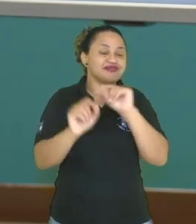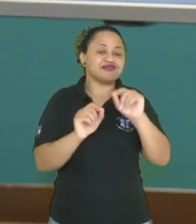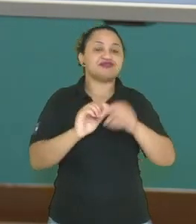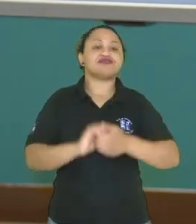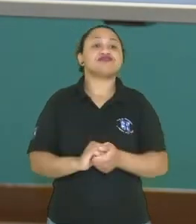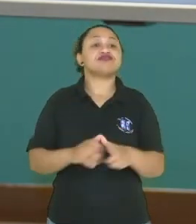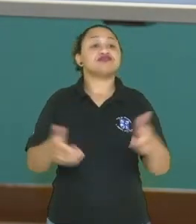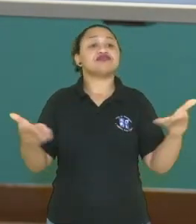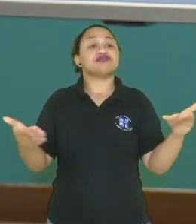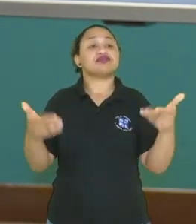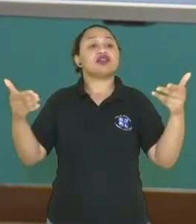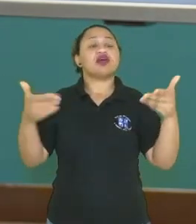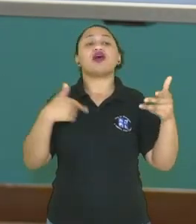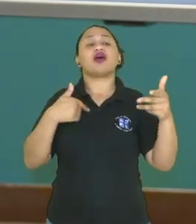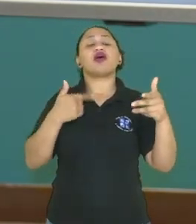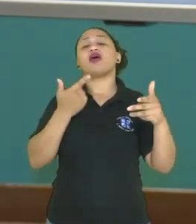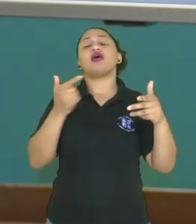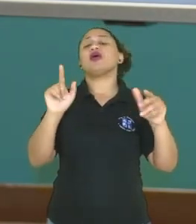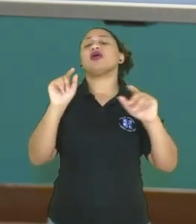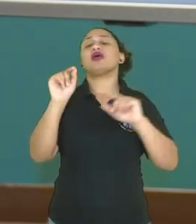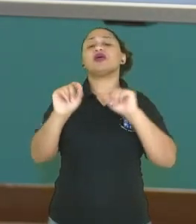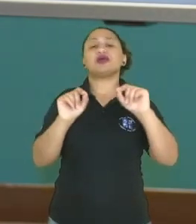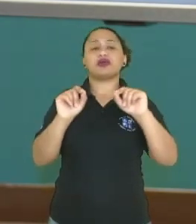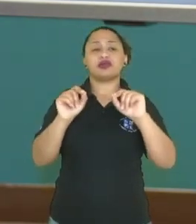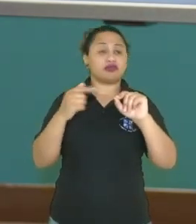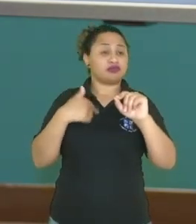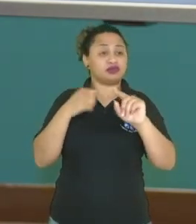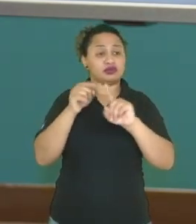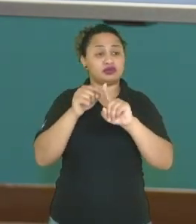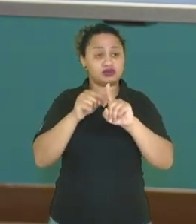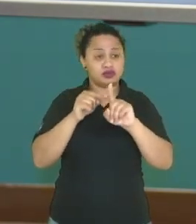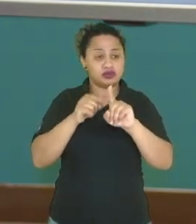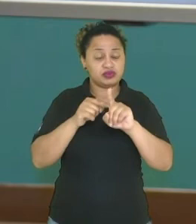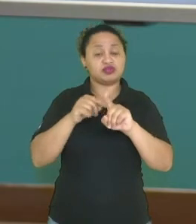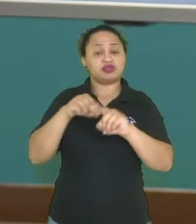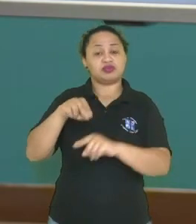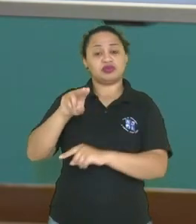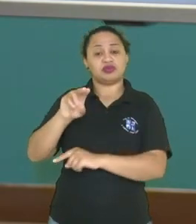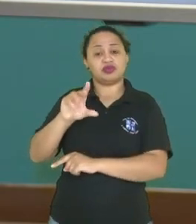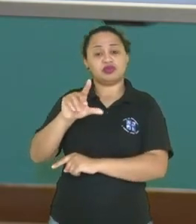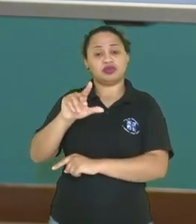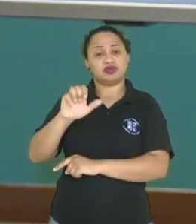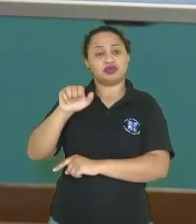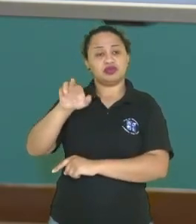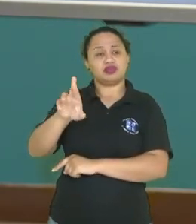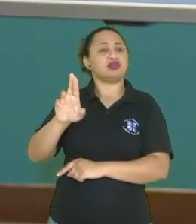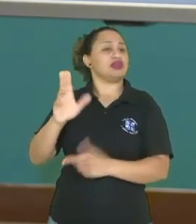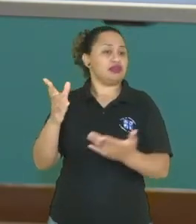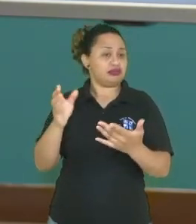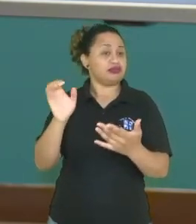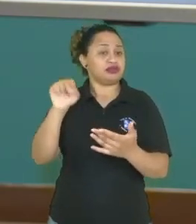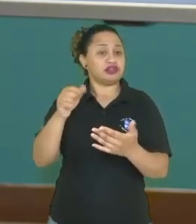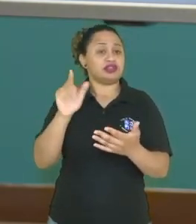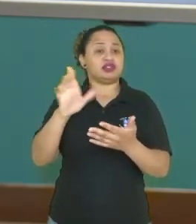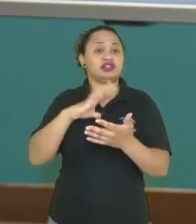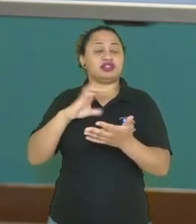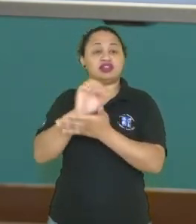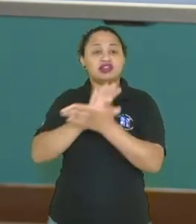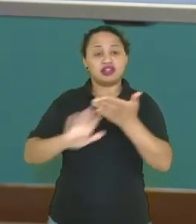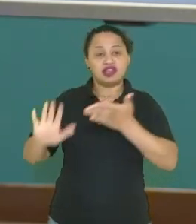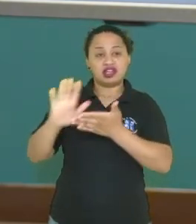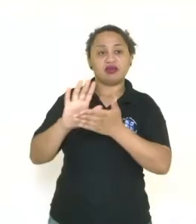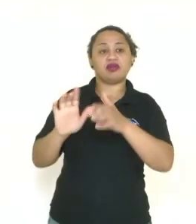Agora nós vamos falar do quê? De usina nuclear. Exatamente. Aqui a gente já tem uma imagem,